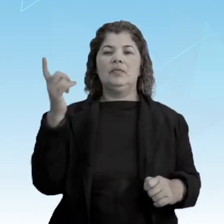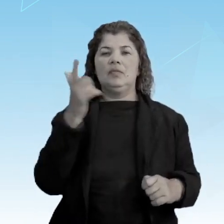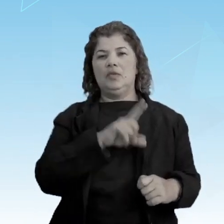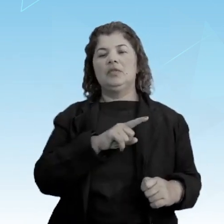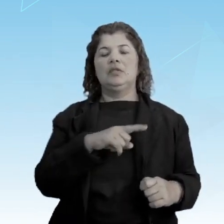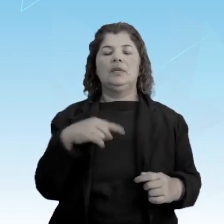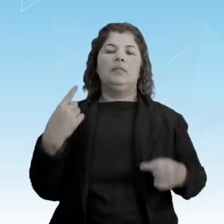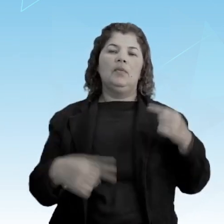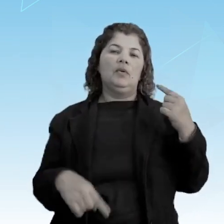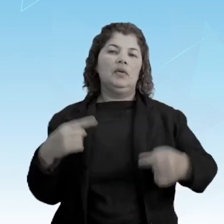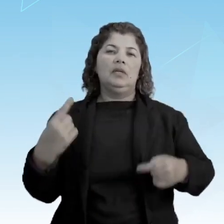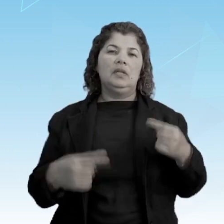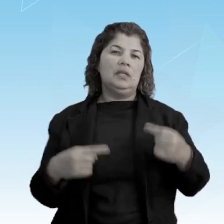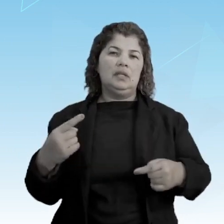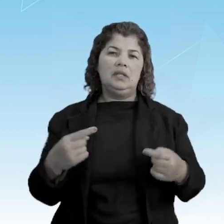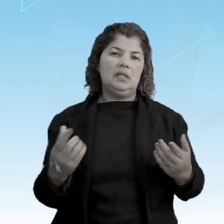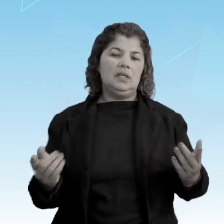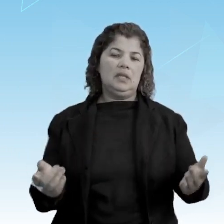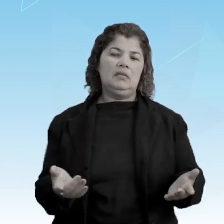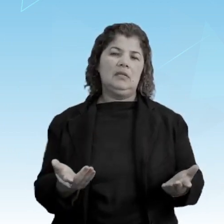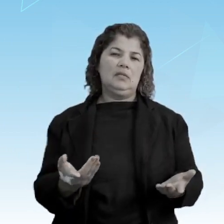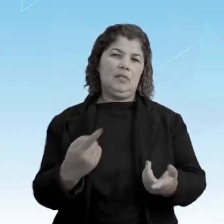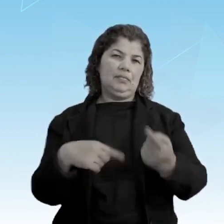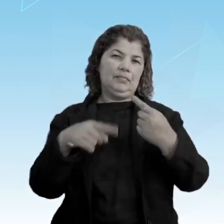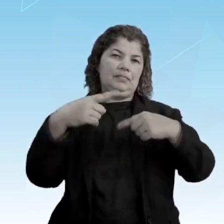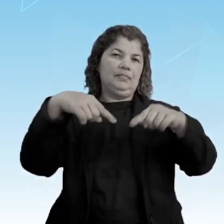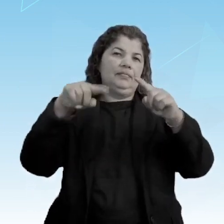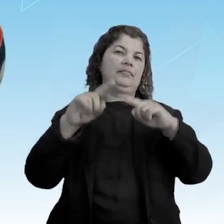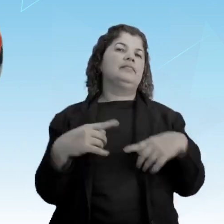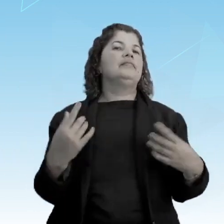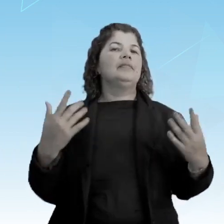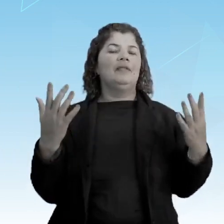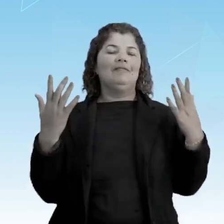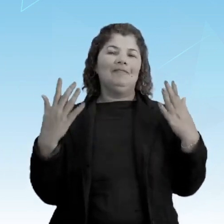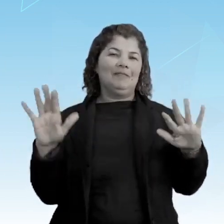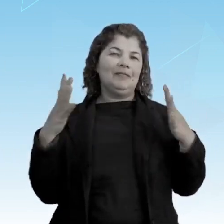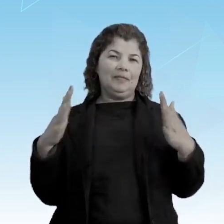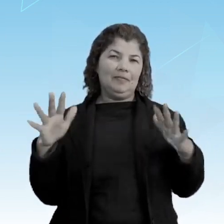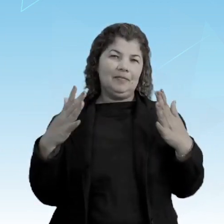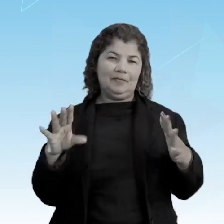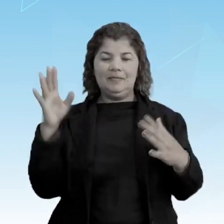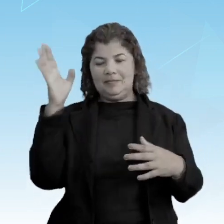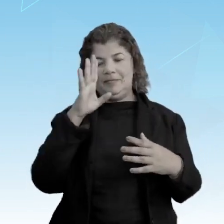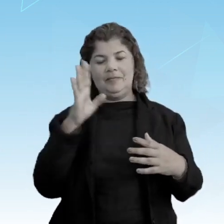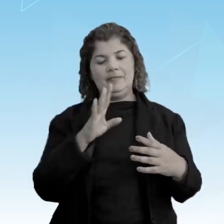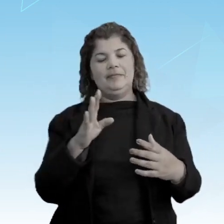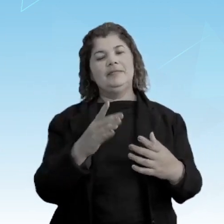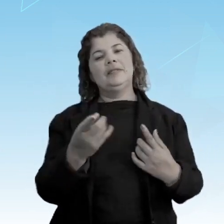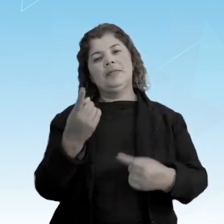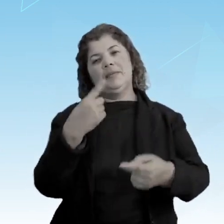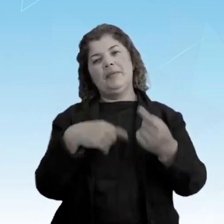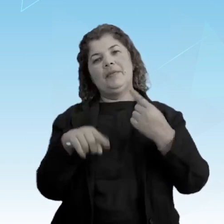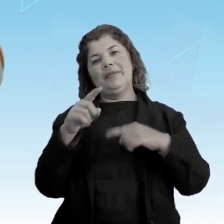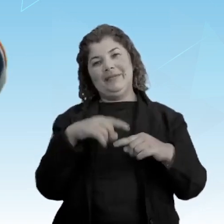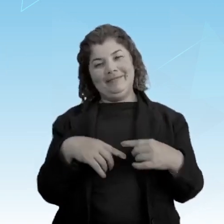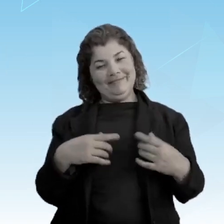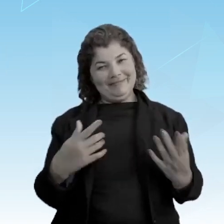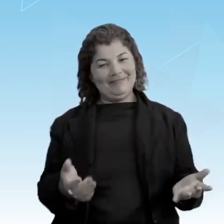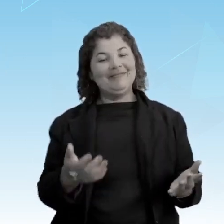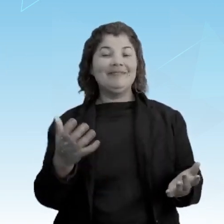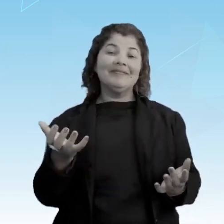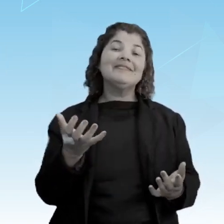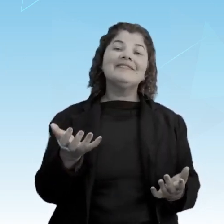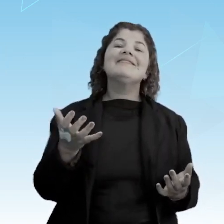política. Então, viva a emancipação política do Brasil. Queres ou não